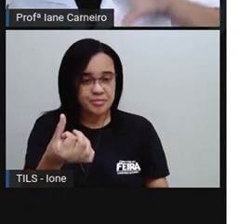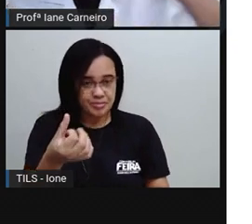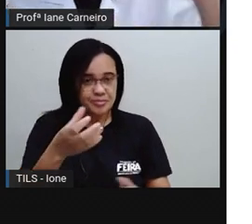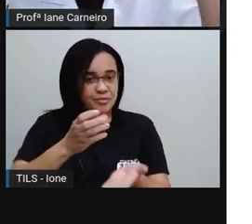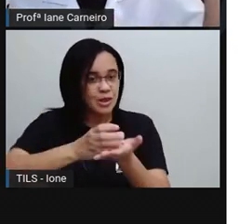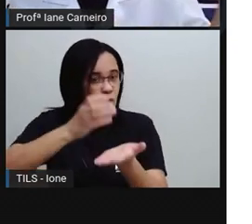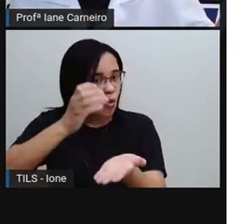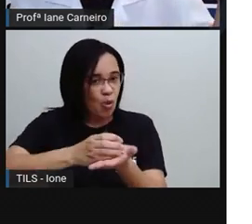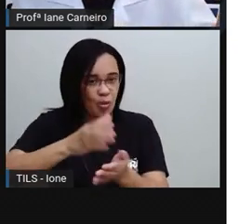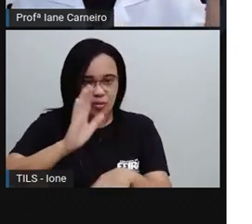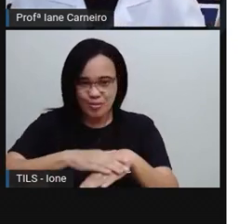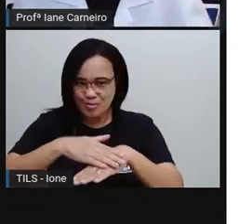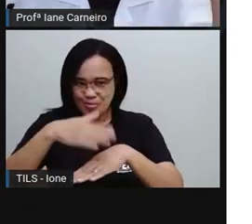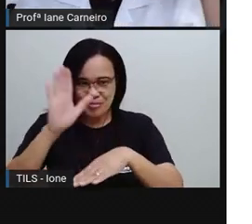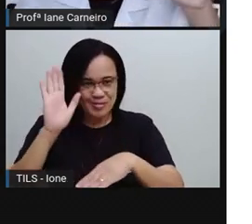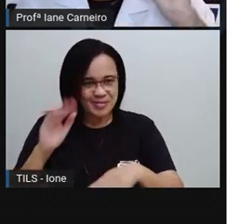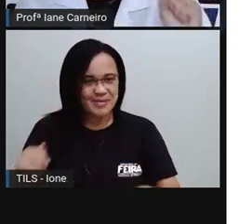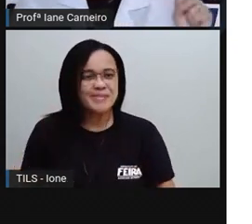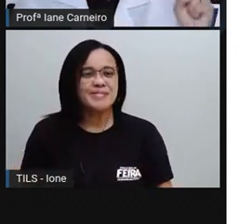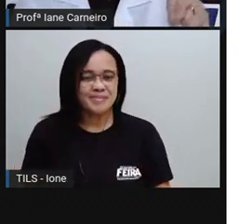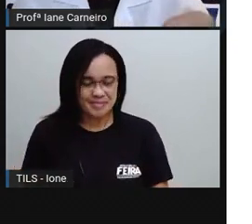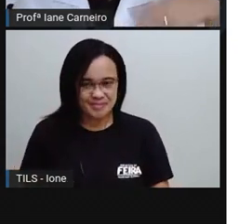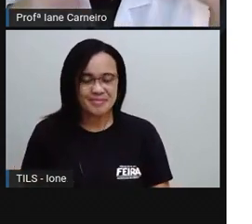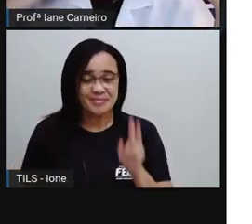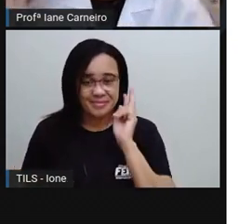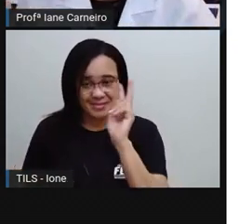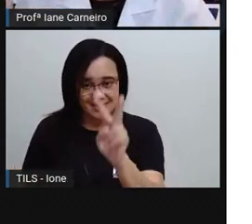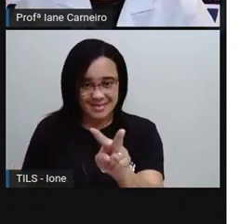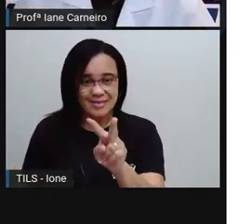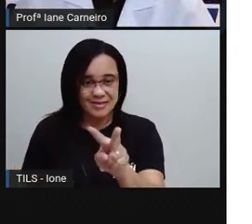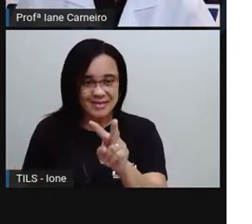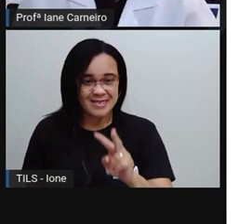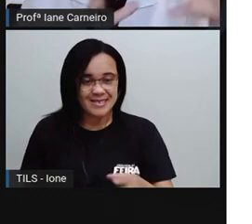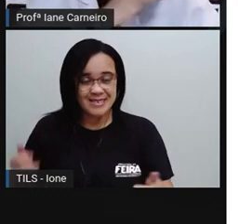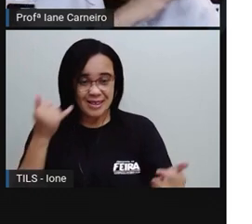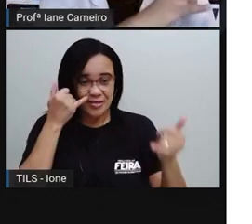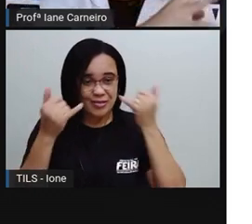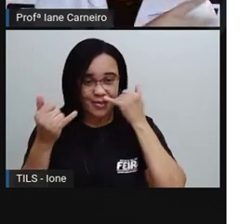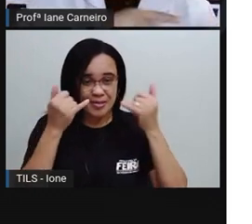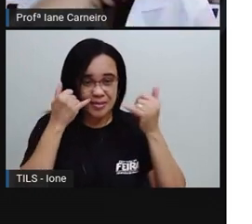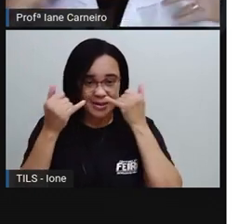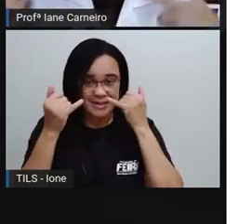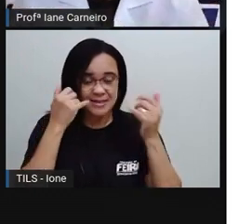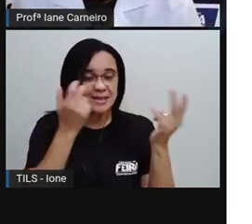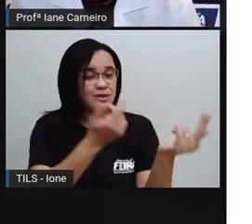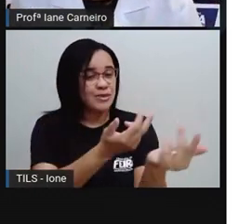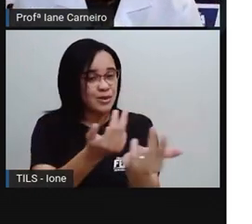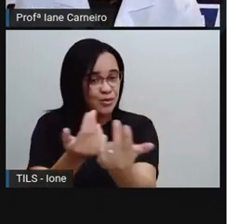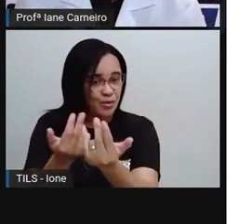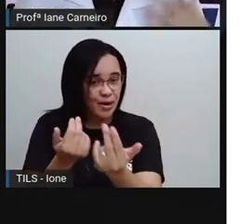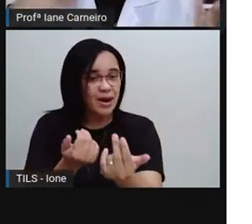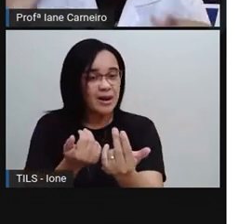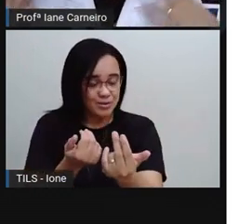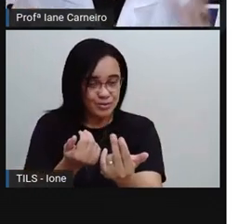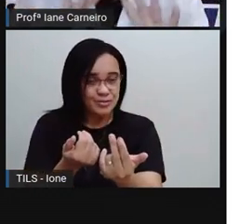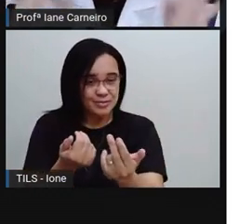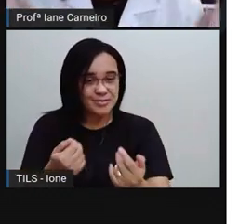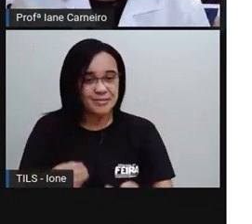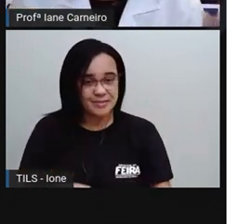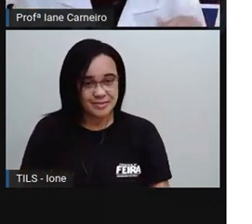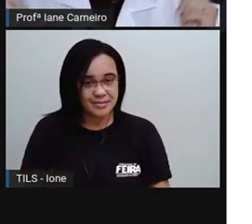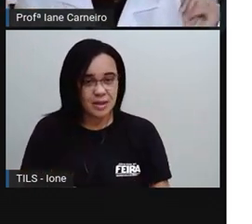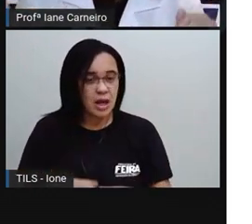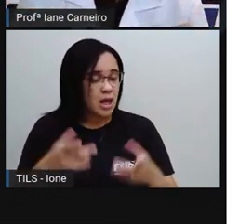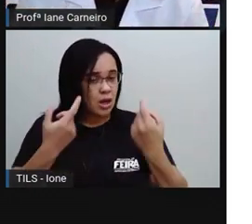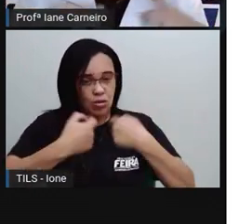Então aquela informação que nós vimos lá, a está vendo aqui também. A mesma quantidade que a gente marcou lá, a gente está marcando aqui. Vocês não